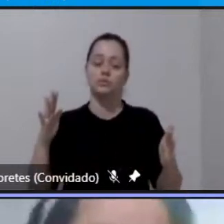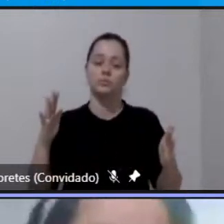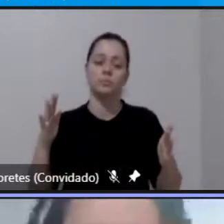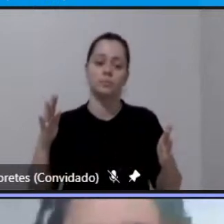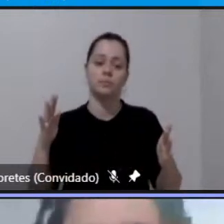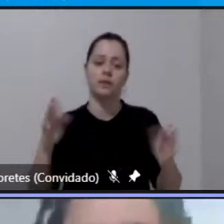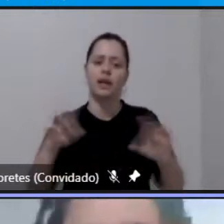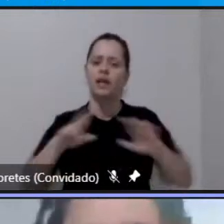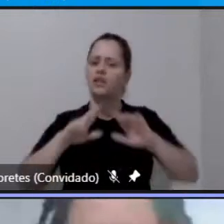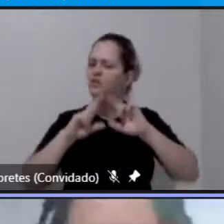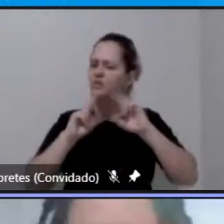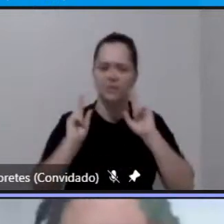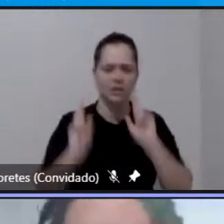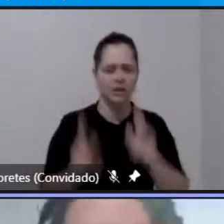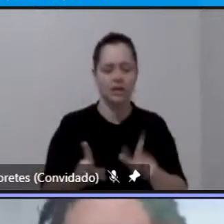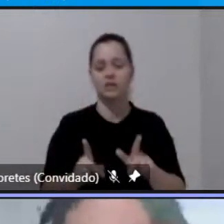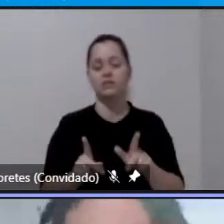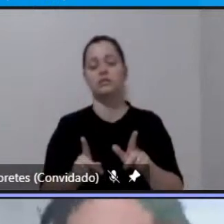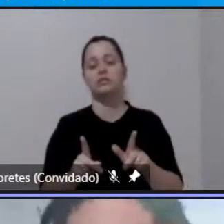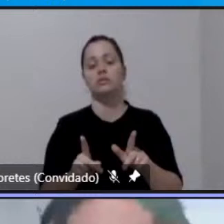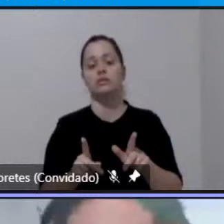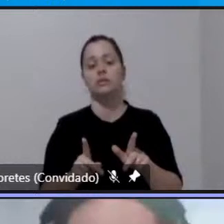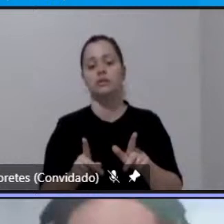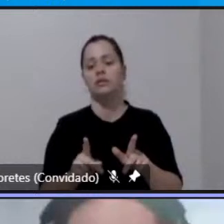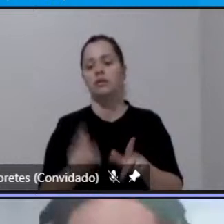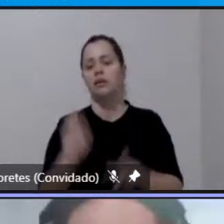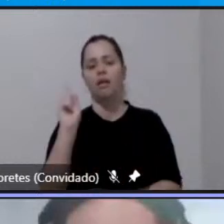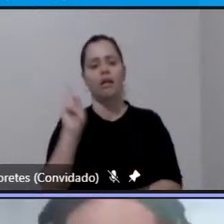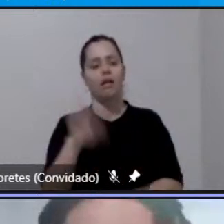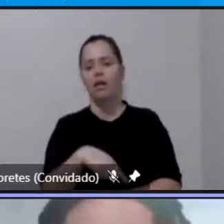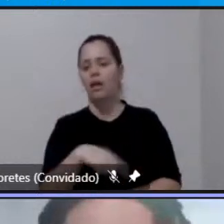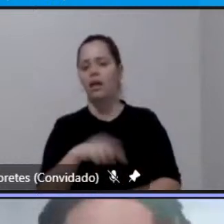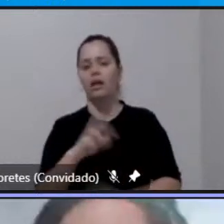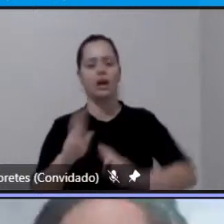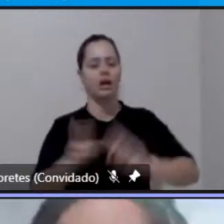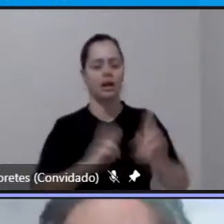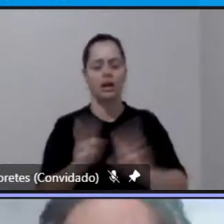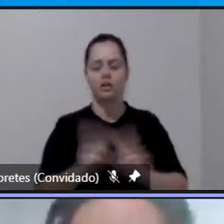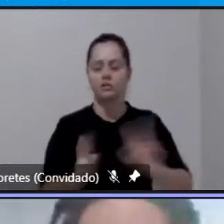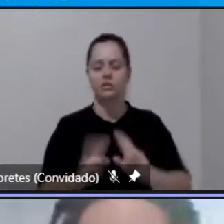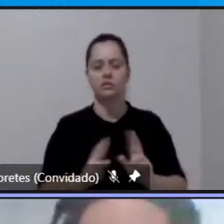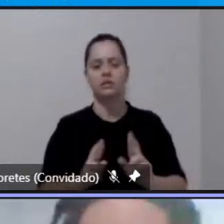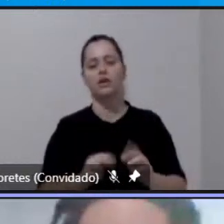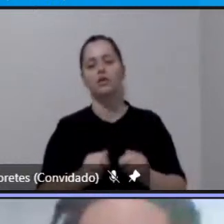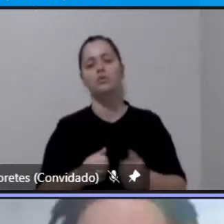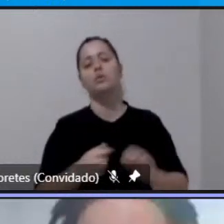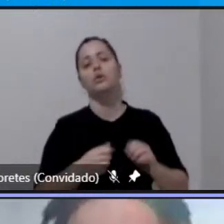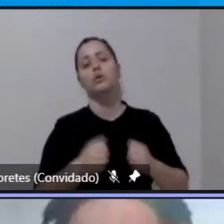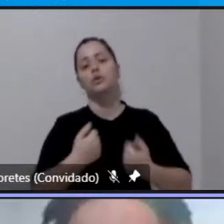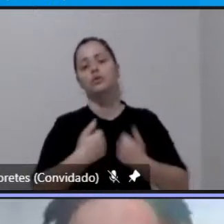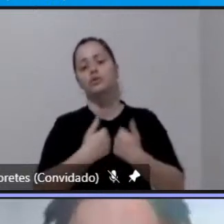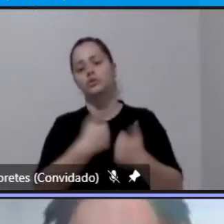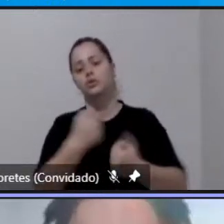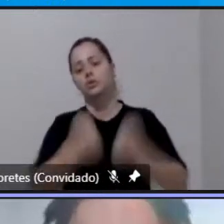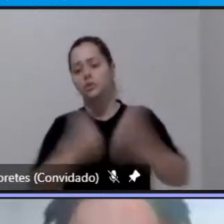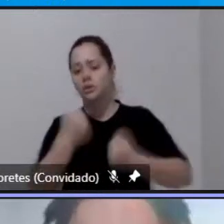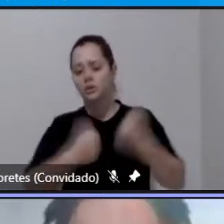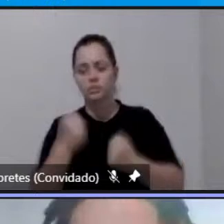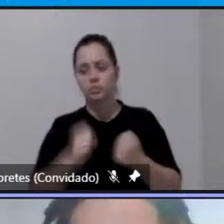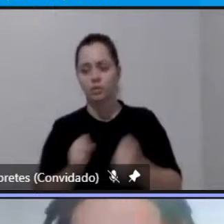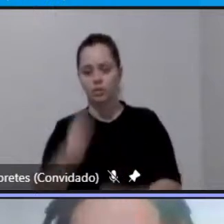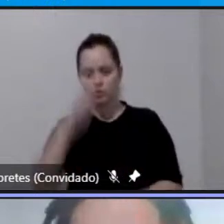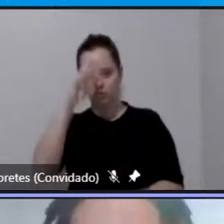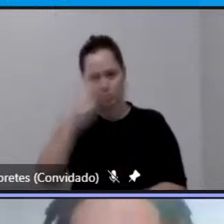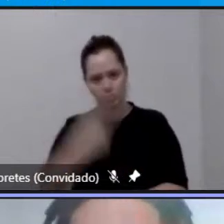diferença é relacionada ao transporte individual e ao transporte e ao modo coletivo em relação